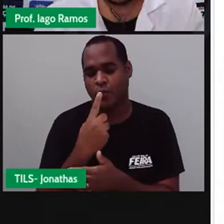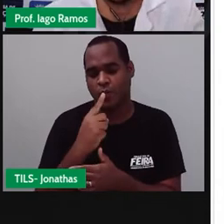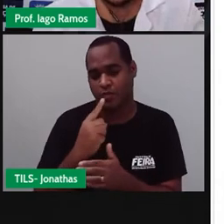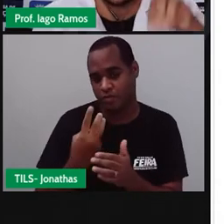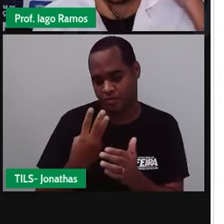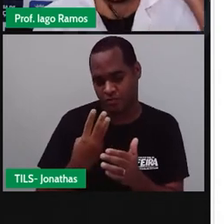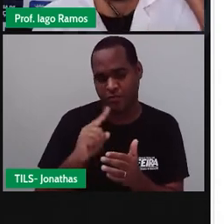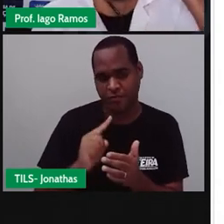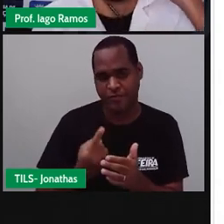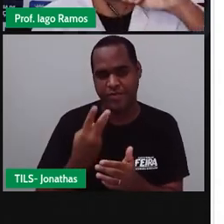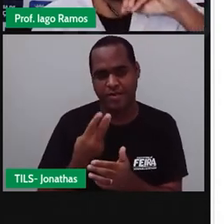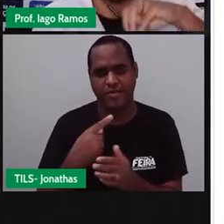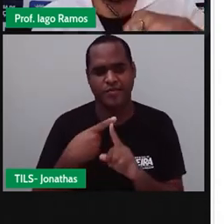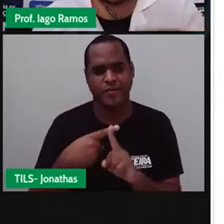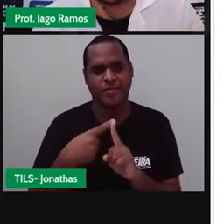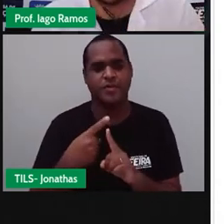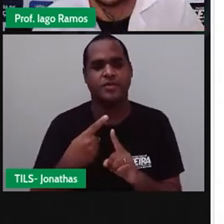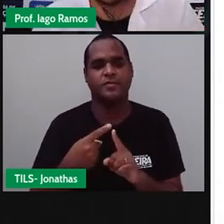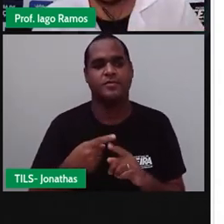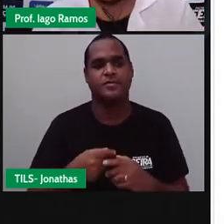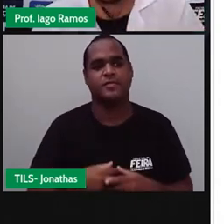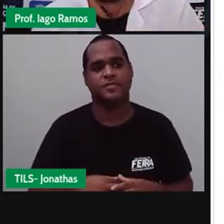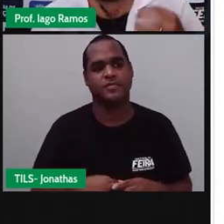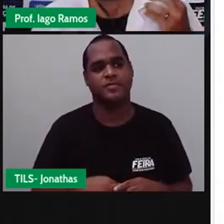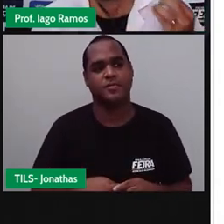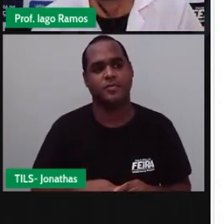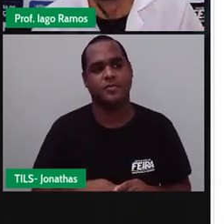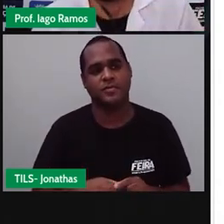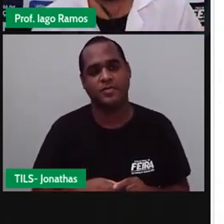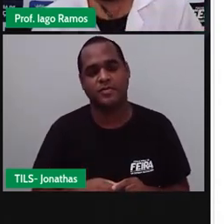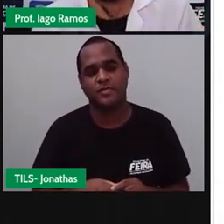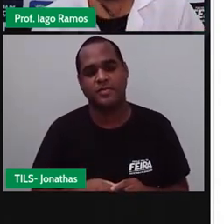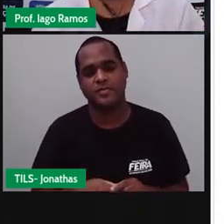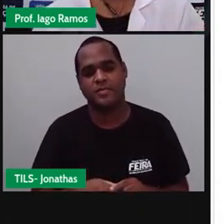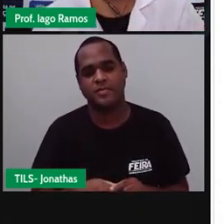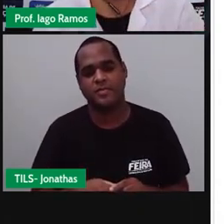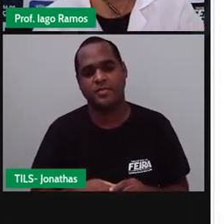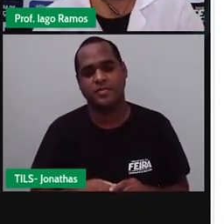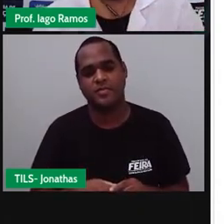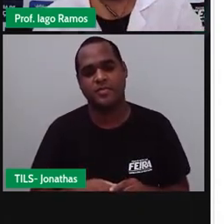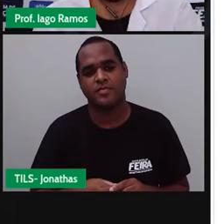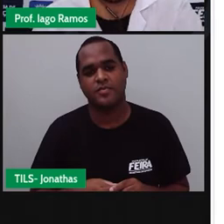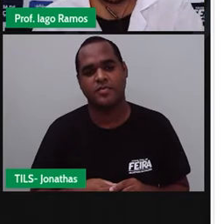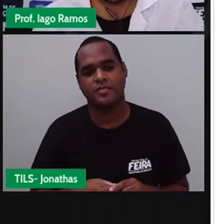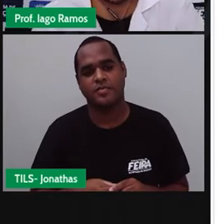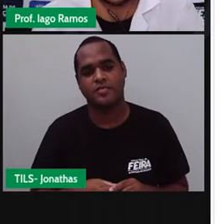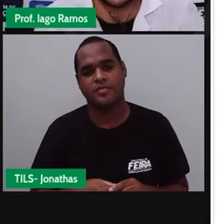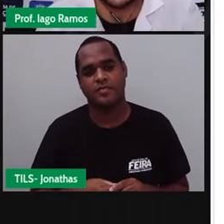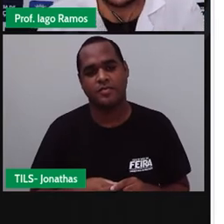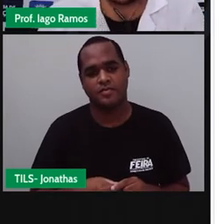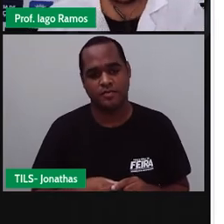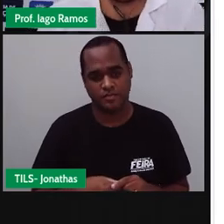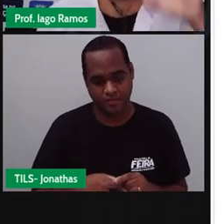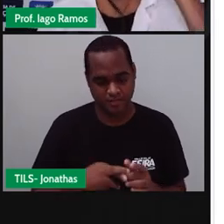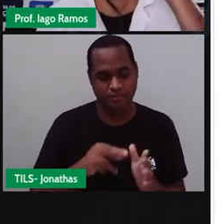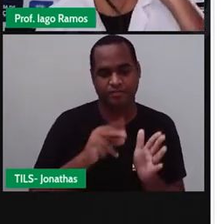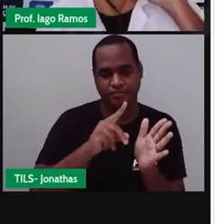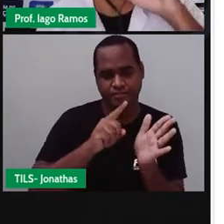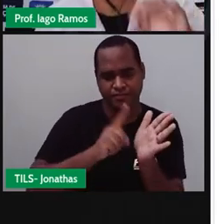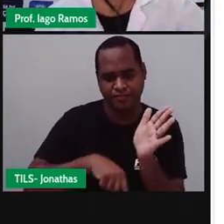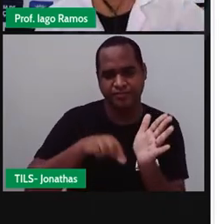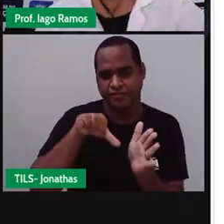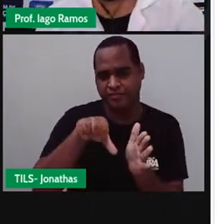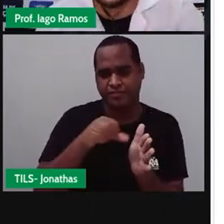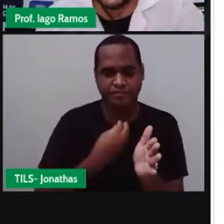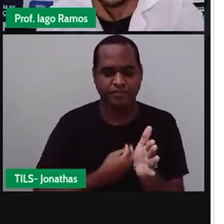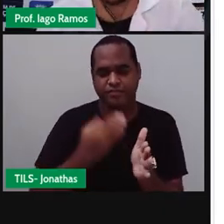positivo, o outro 3 está negativo, e quando multiplicados deu 9 negativo. Daqui a pouco a gente